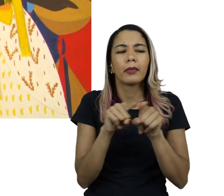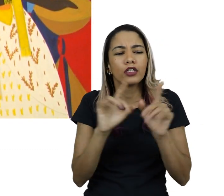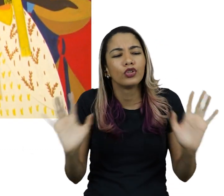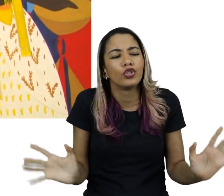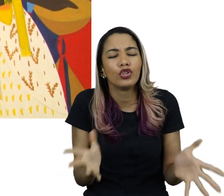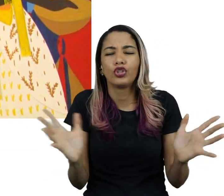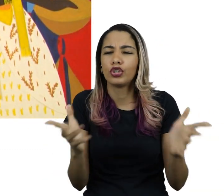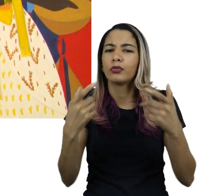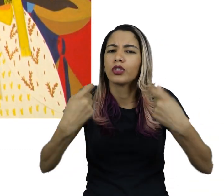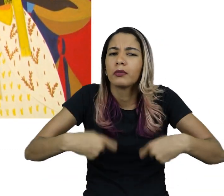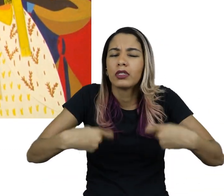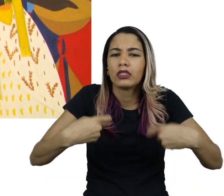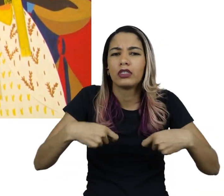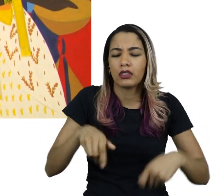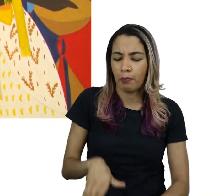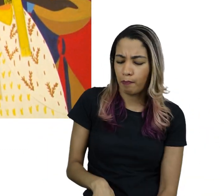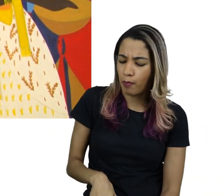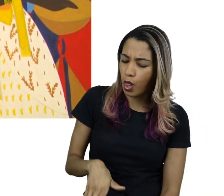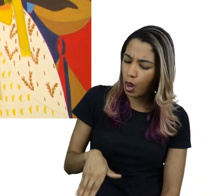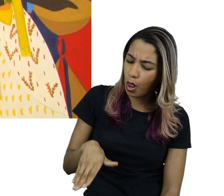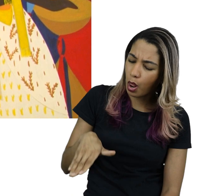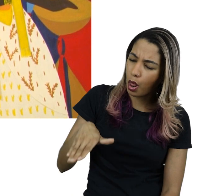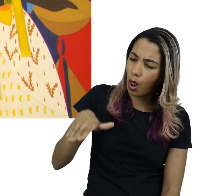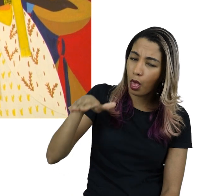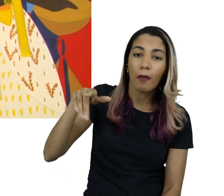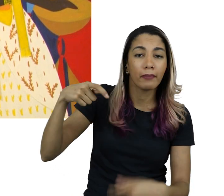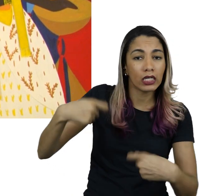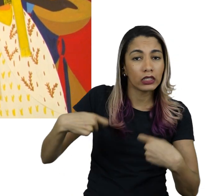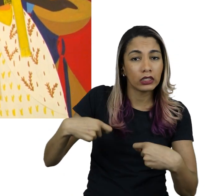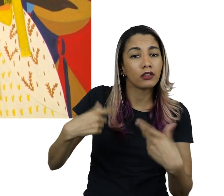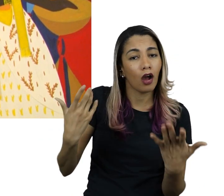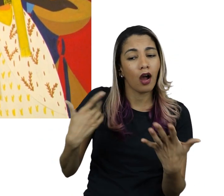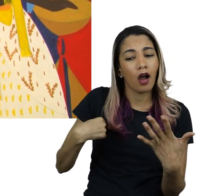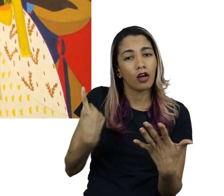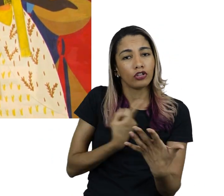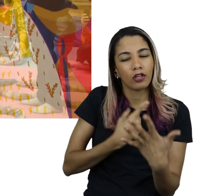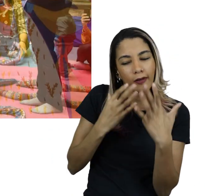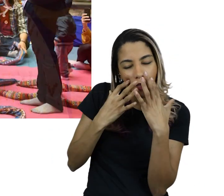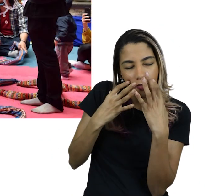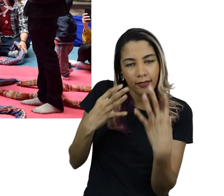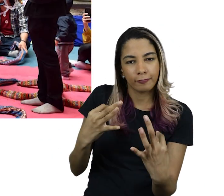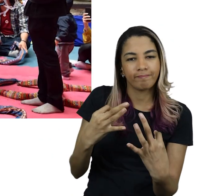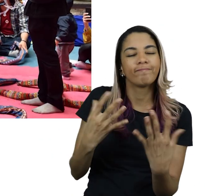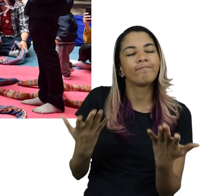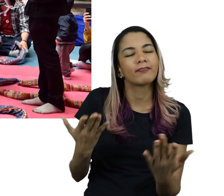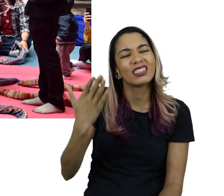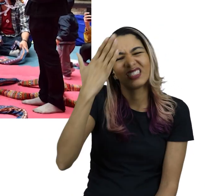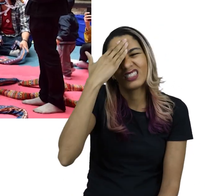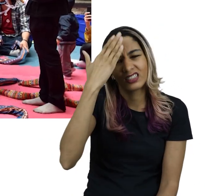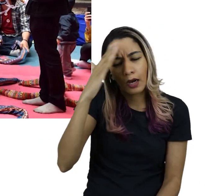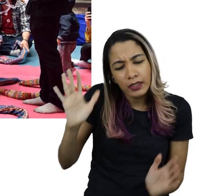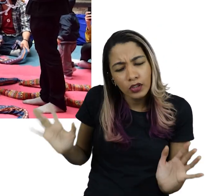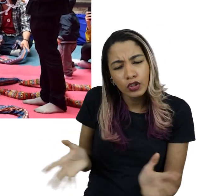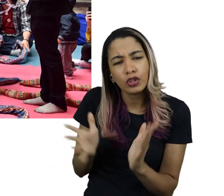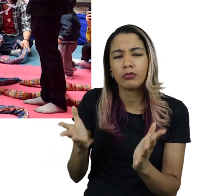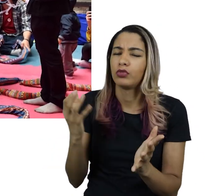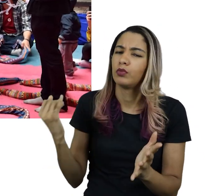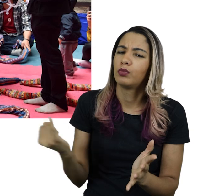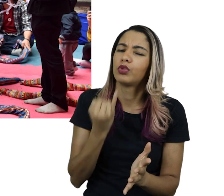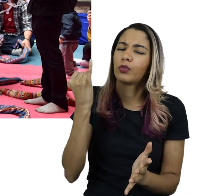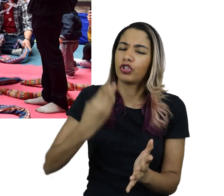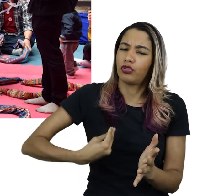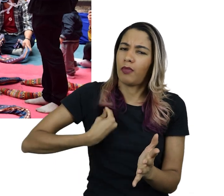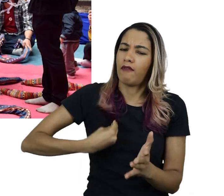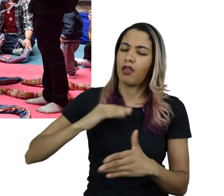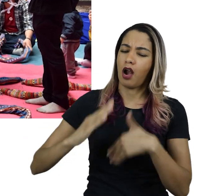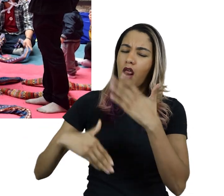variedade de estímulos necessários aos primeiros anos do desenvolvimento humano e sabemos quão fundamentais eles